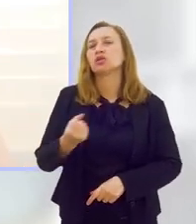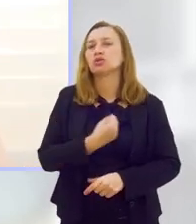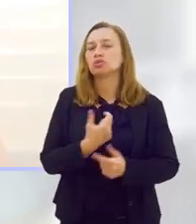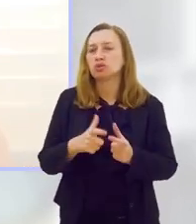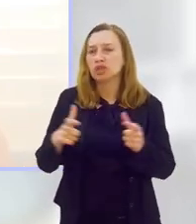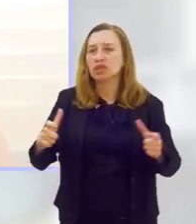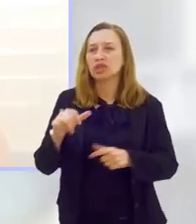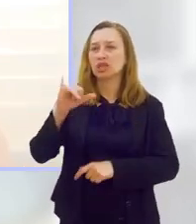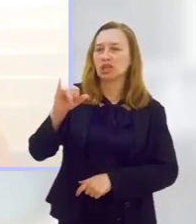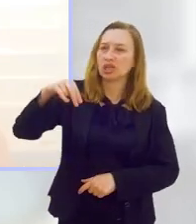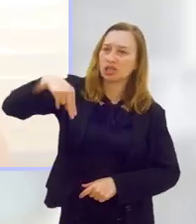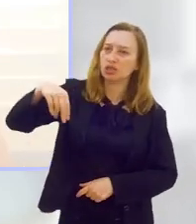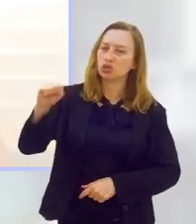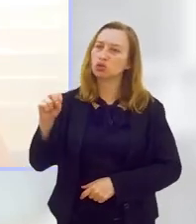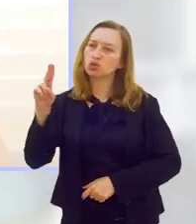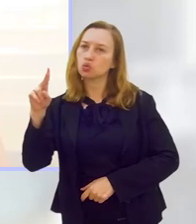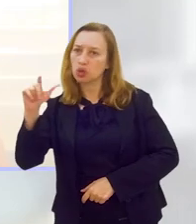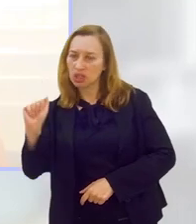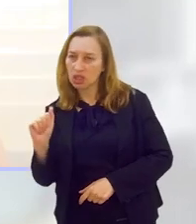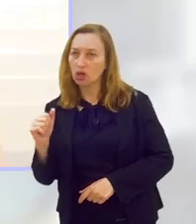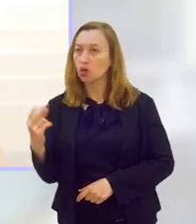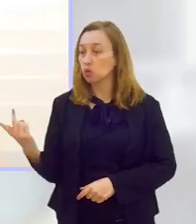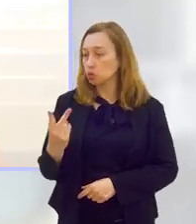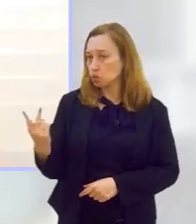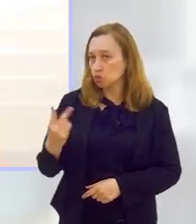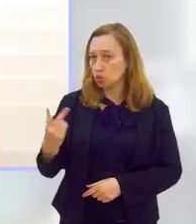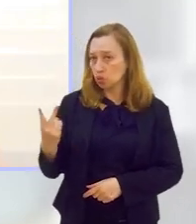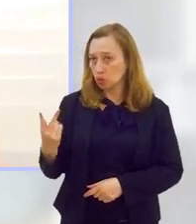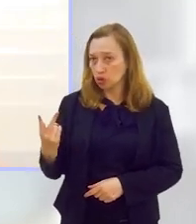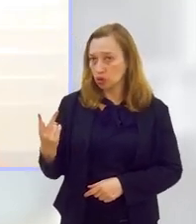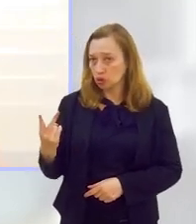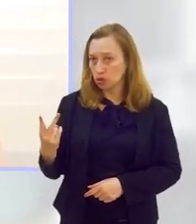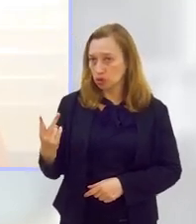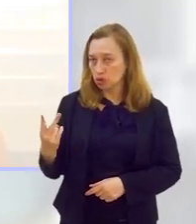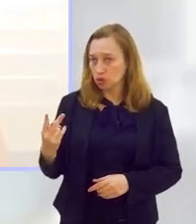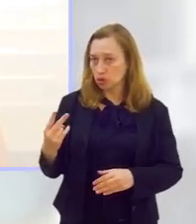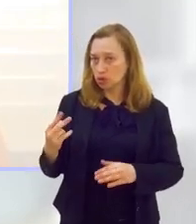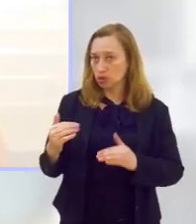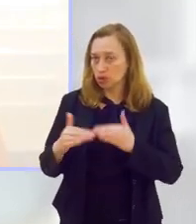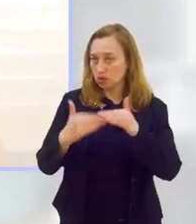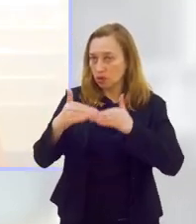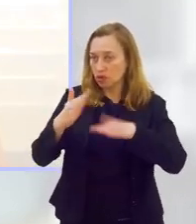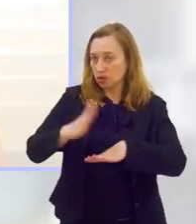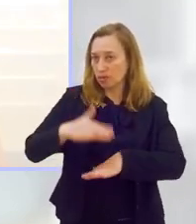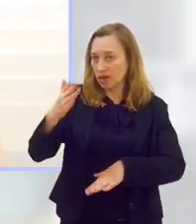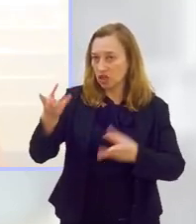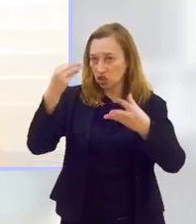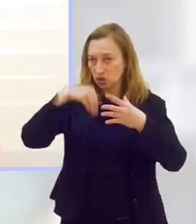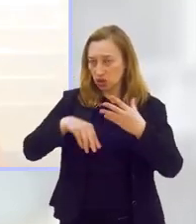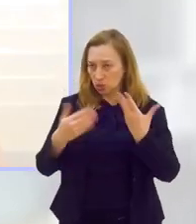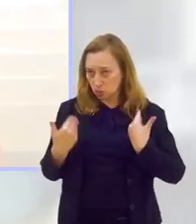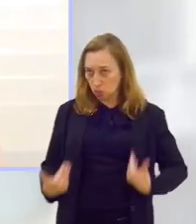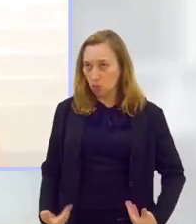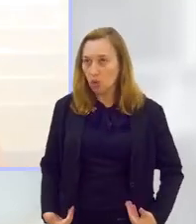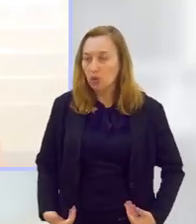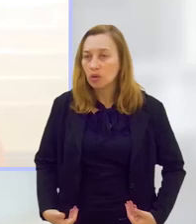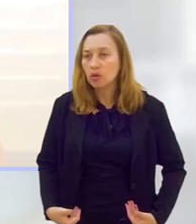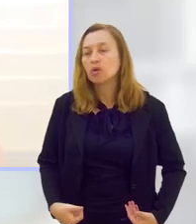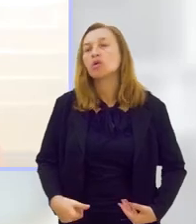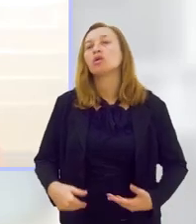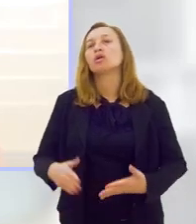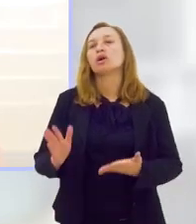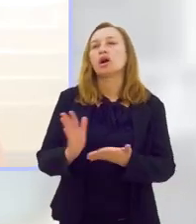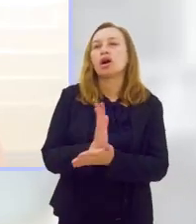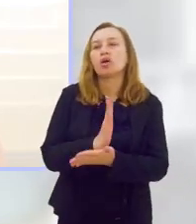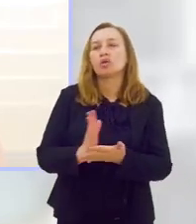aumentados no nosso organismo propiciam ao surgimento de algumas neoplasias, principalmente o câncer